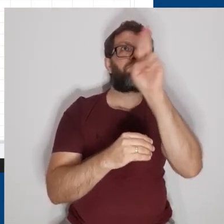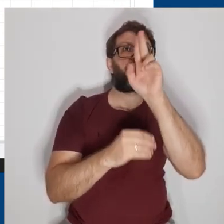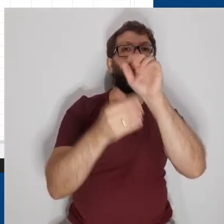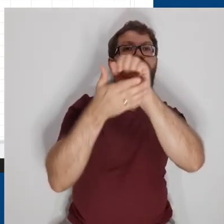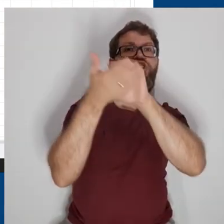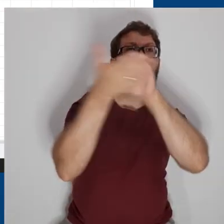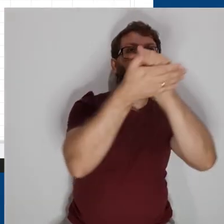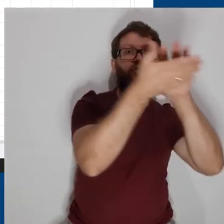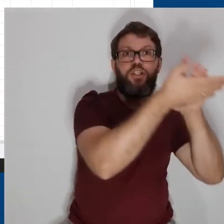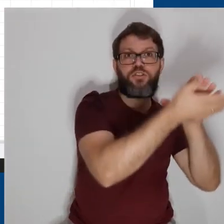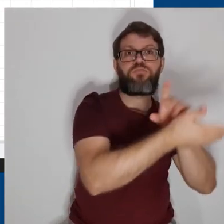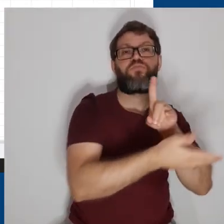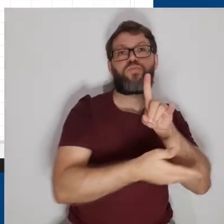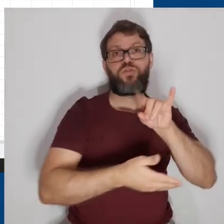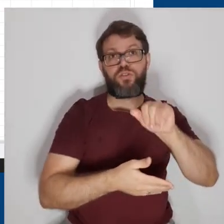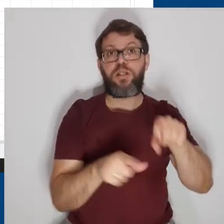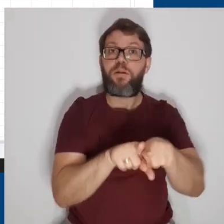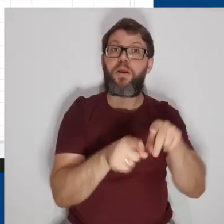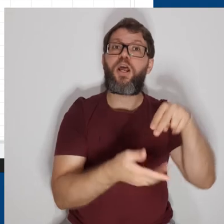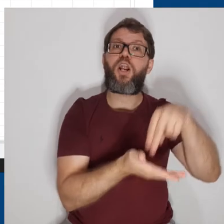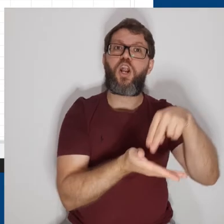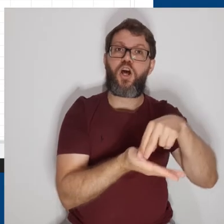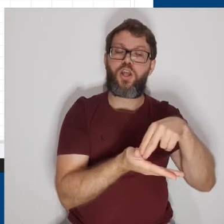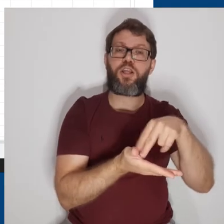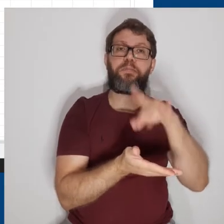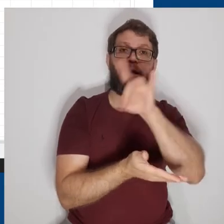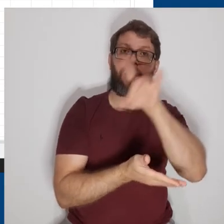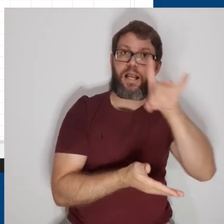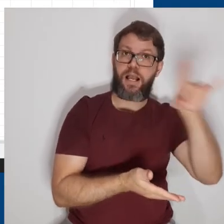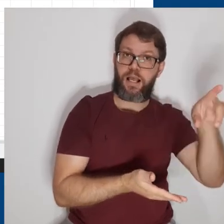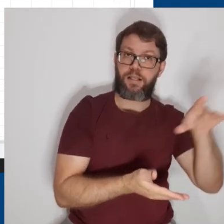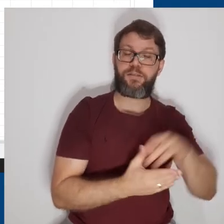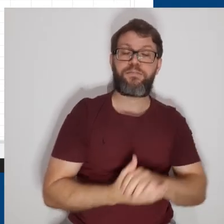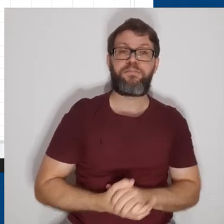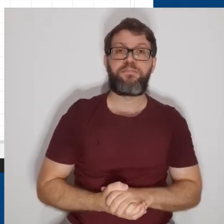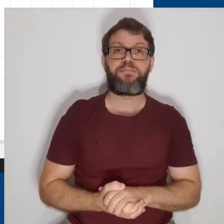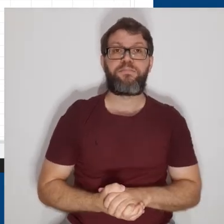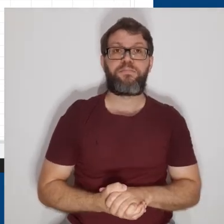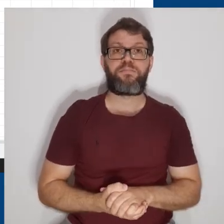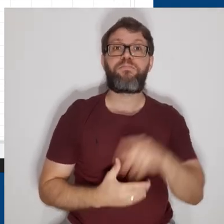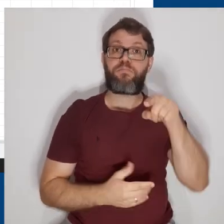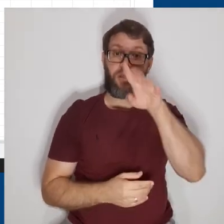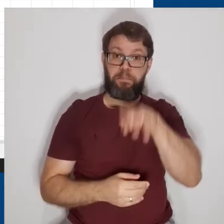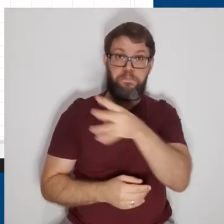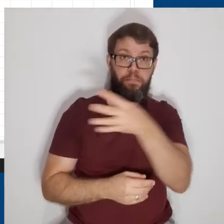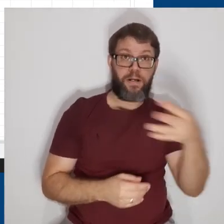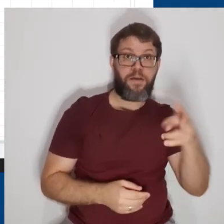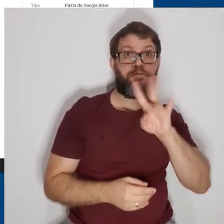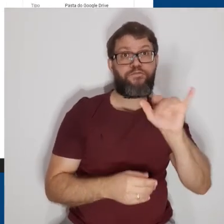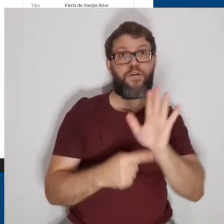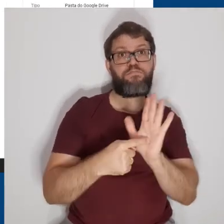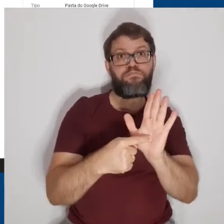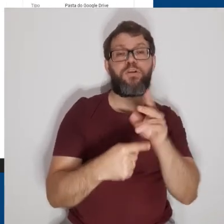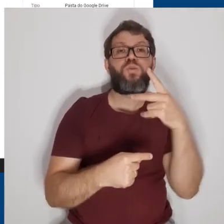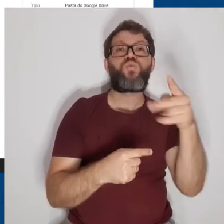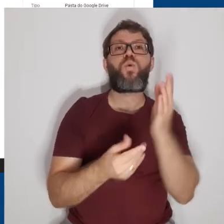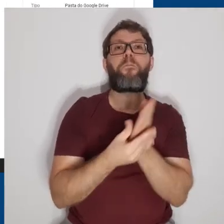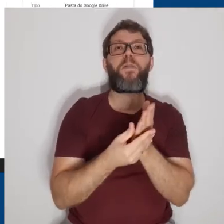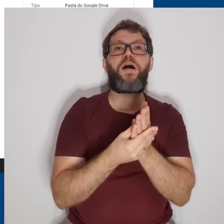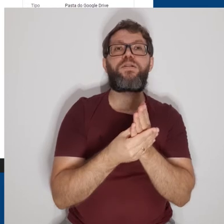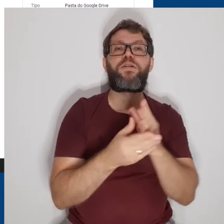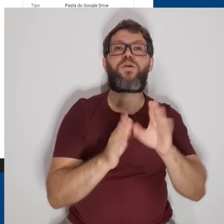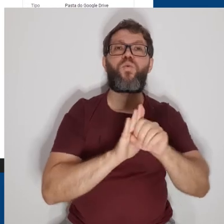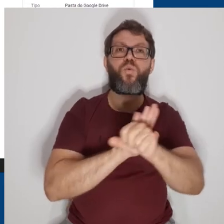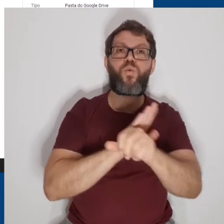atividades com a data e a nota que foi atribuída para cada uma delas. Essa planilha vai aparecer na sua